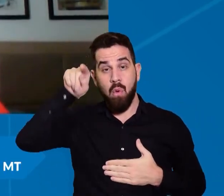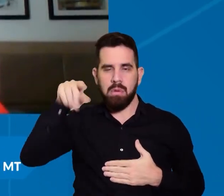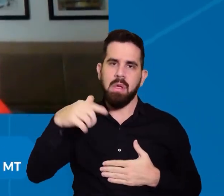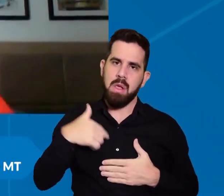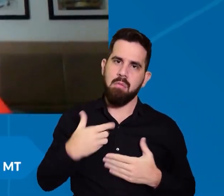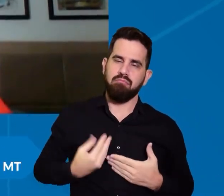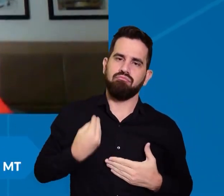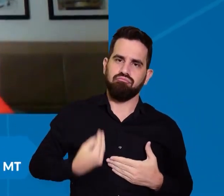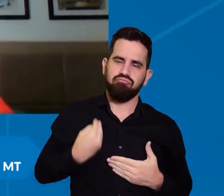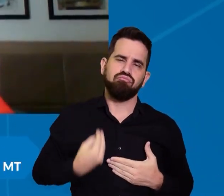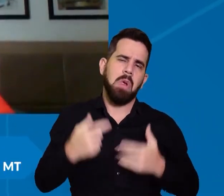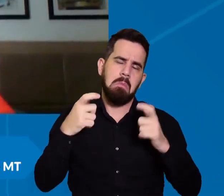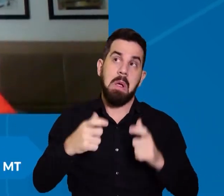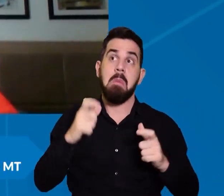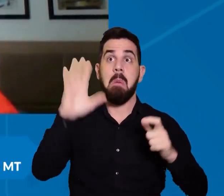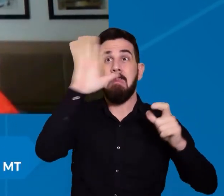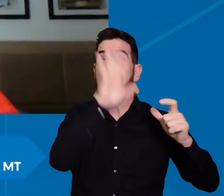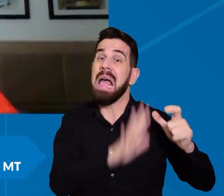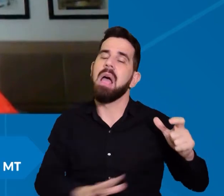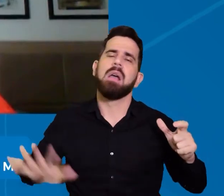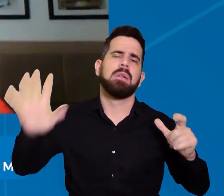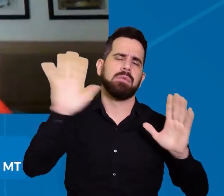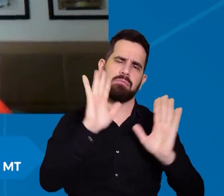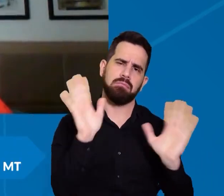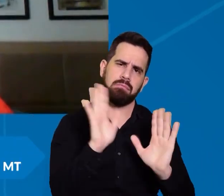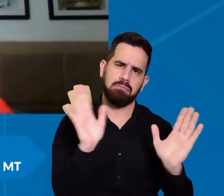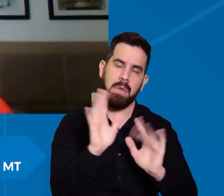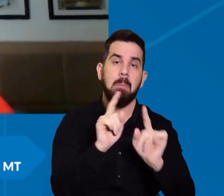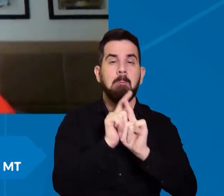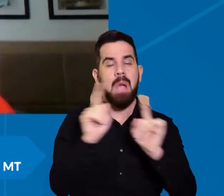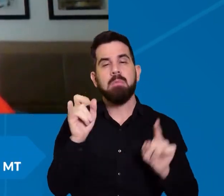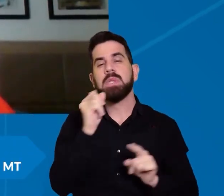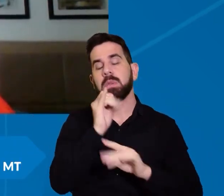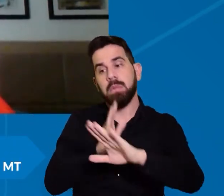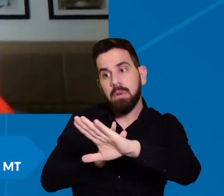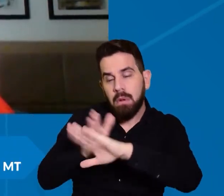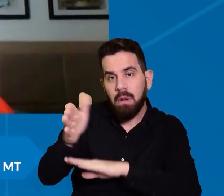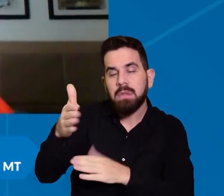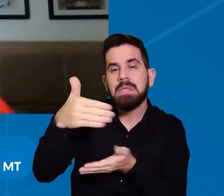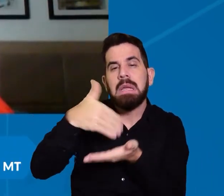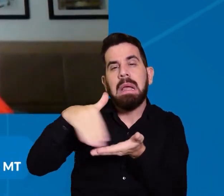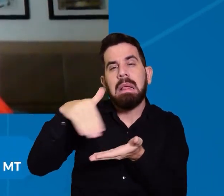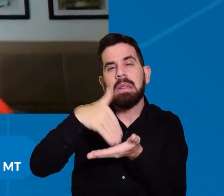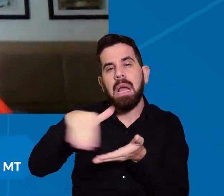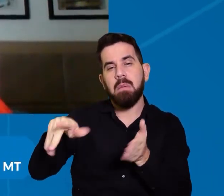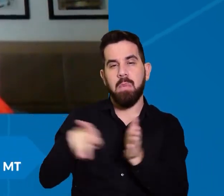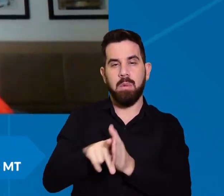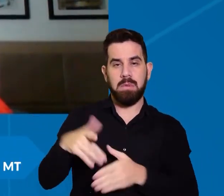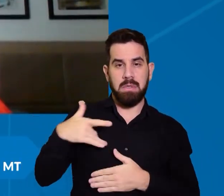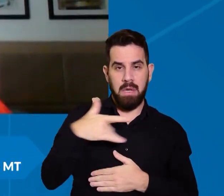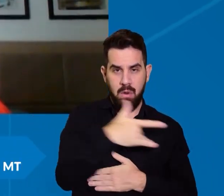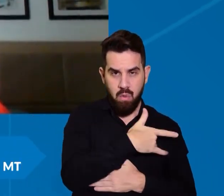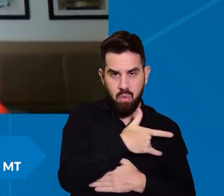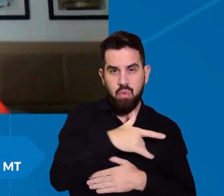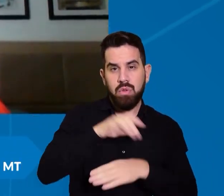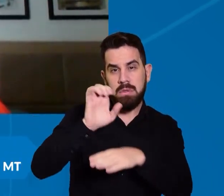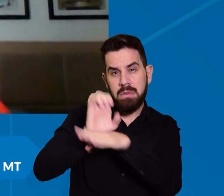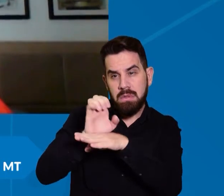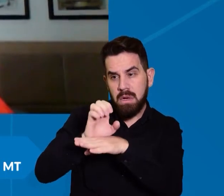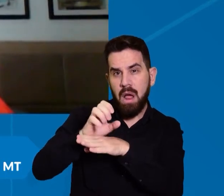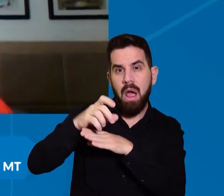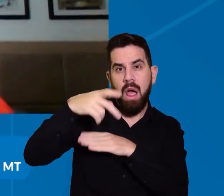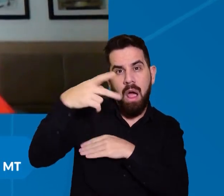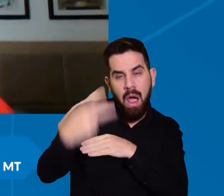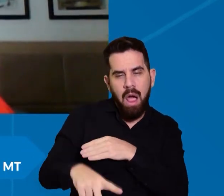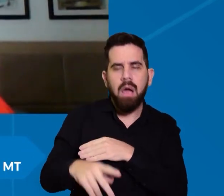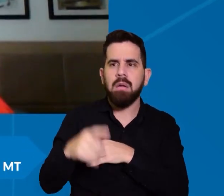momento, não estava analisando o Brasil inteiro. mas se você fosse no site das Secretarias de Saúde do Estado, por exemplo, você iria ver